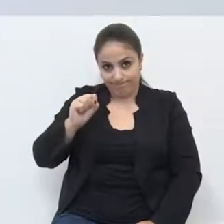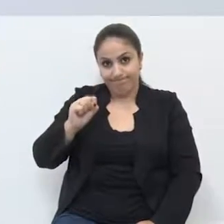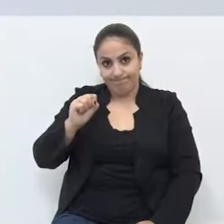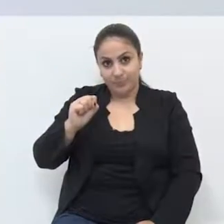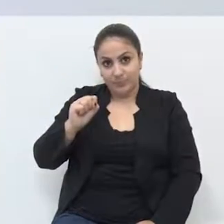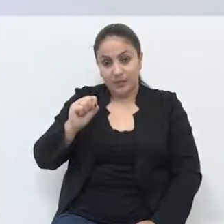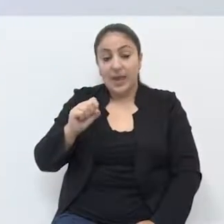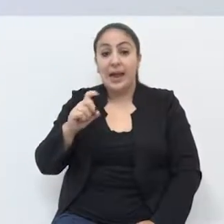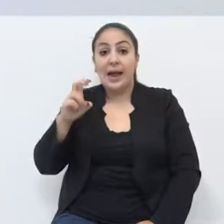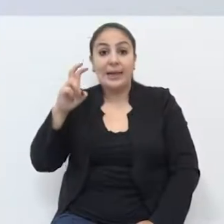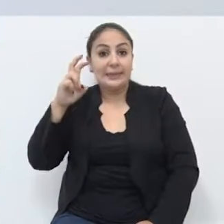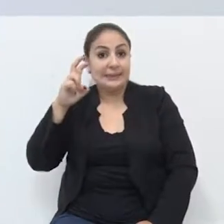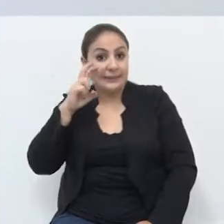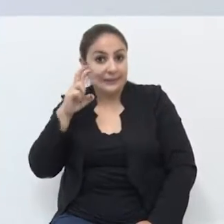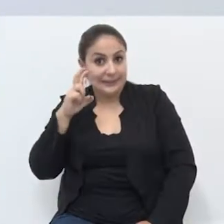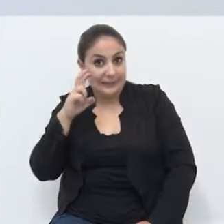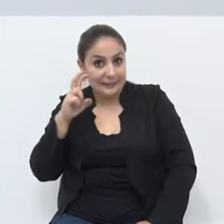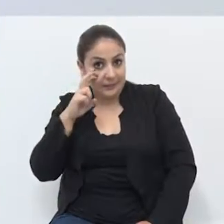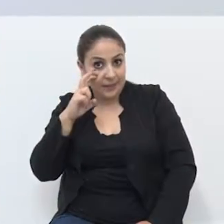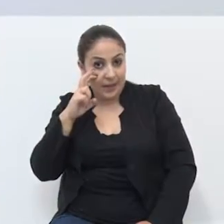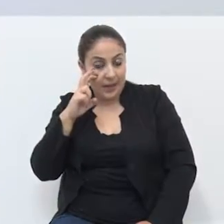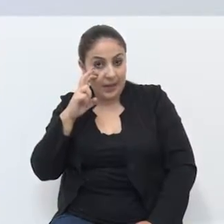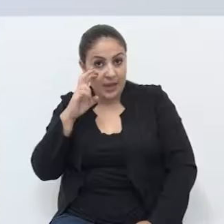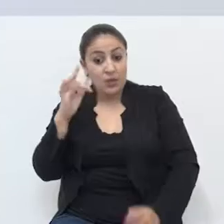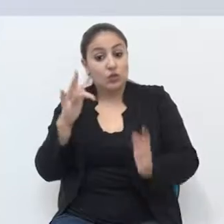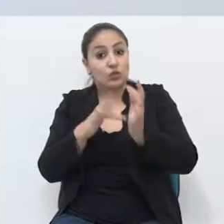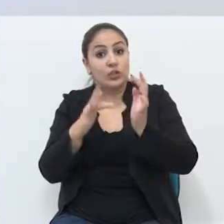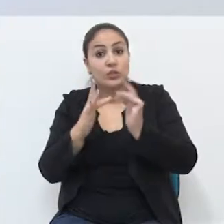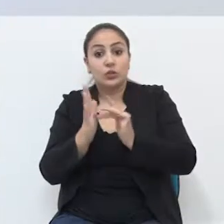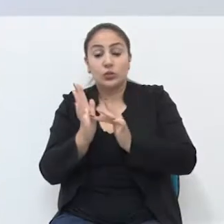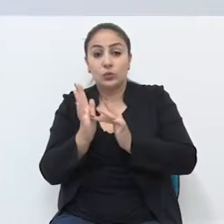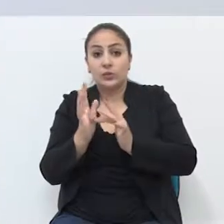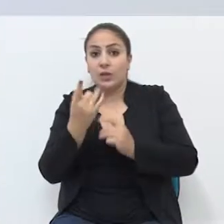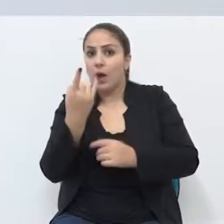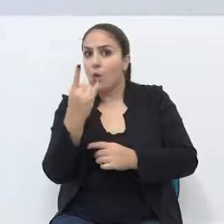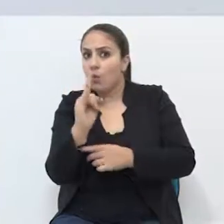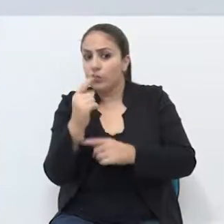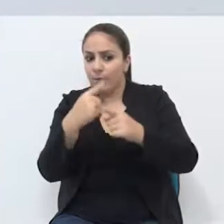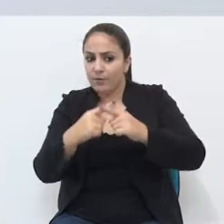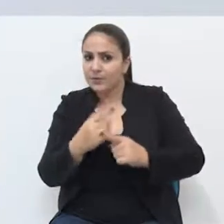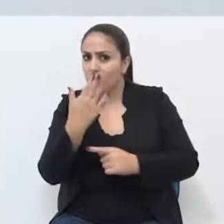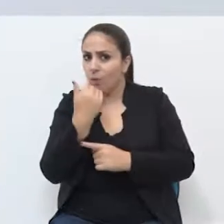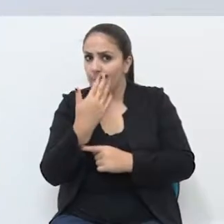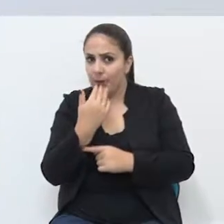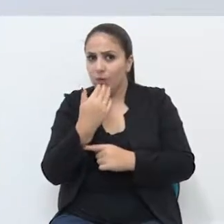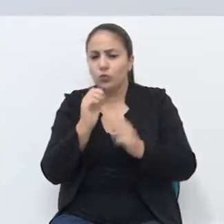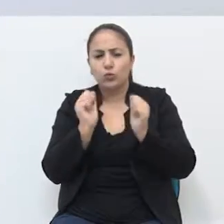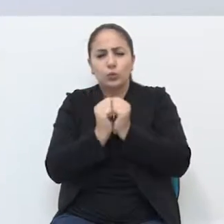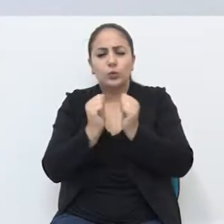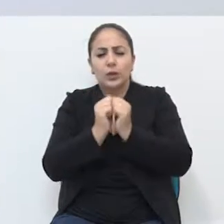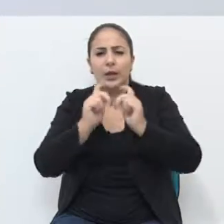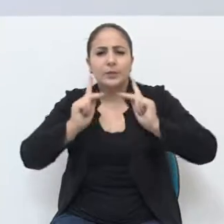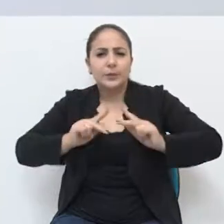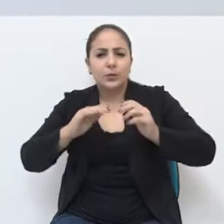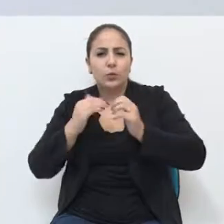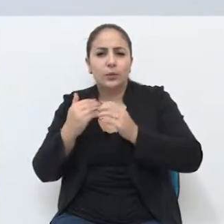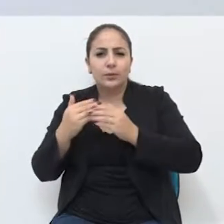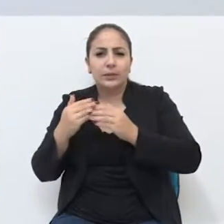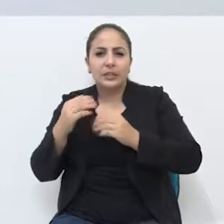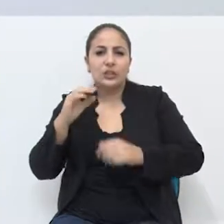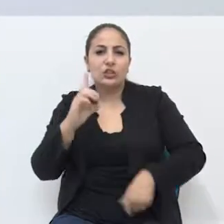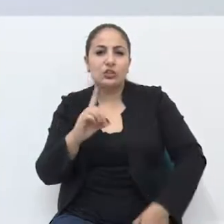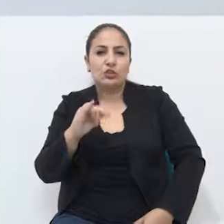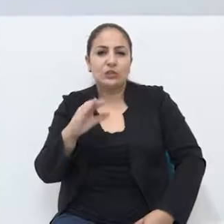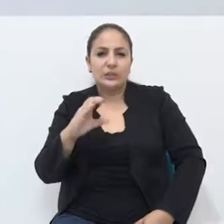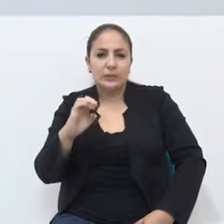última refeição, com os discípulos, com aqueles que estavam mais próximos dEle. E, nesta refeição, Ele deixa